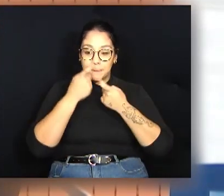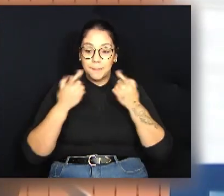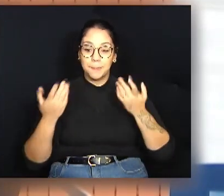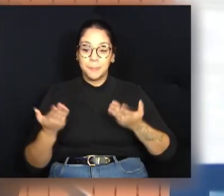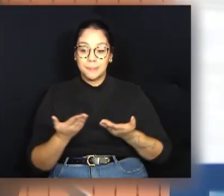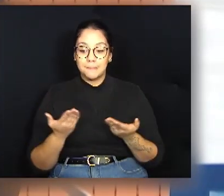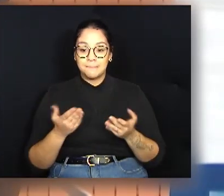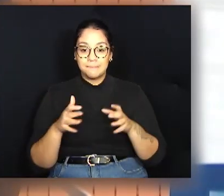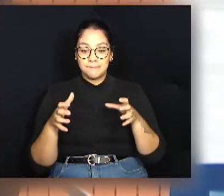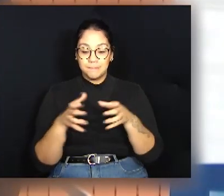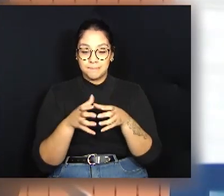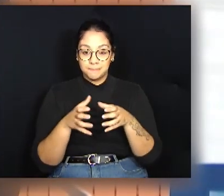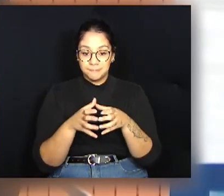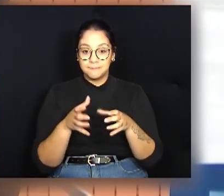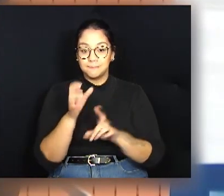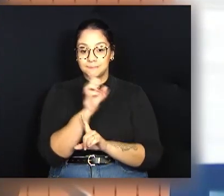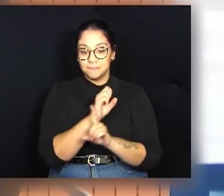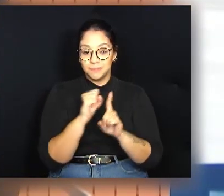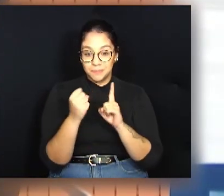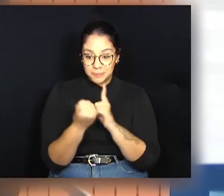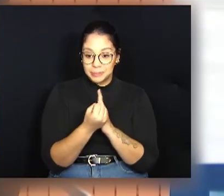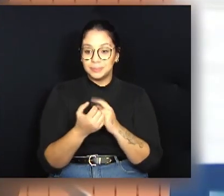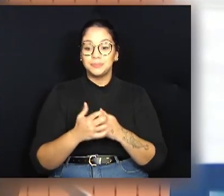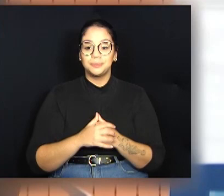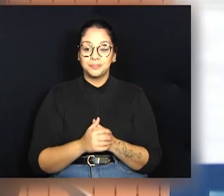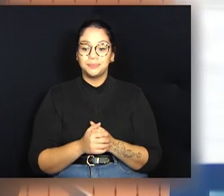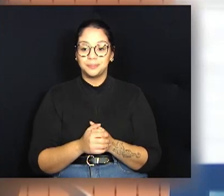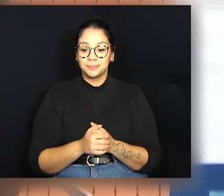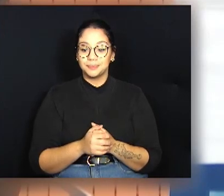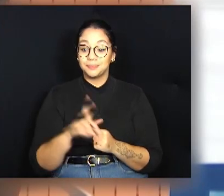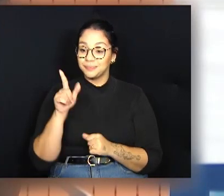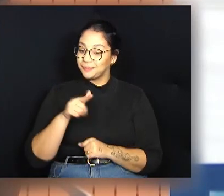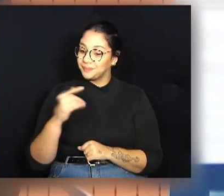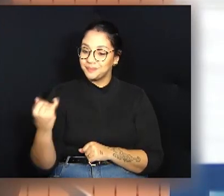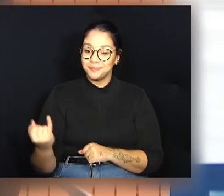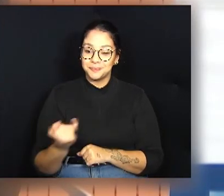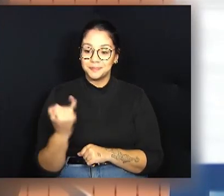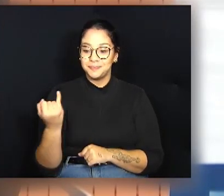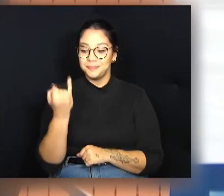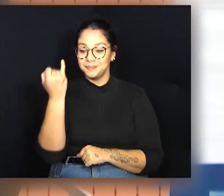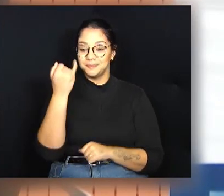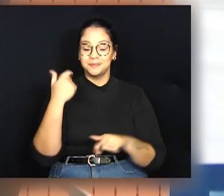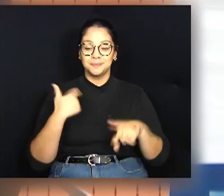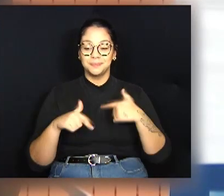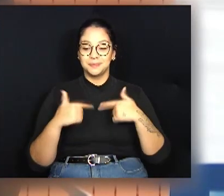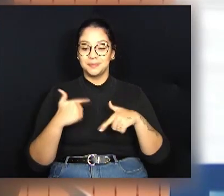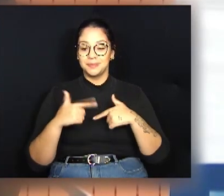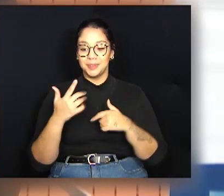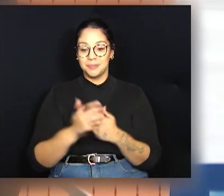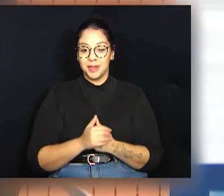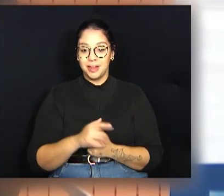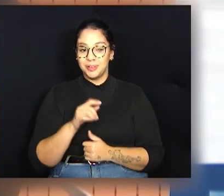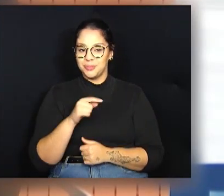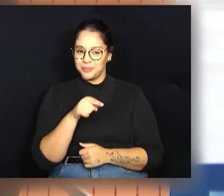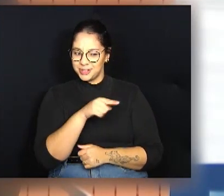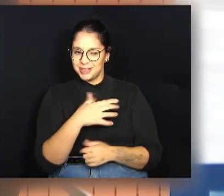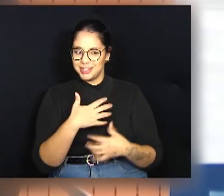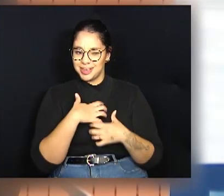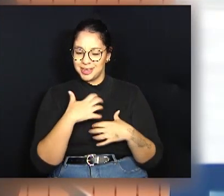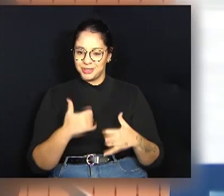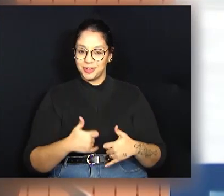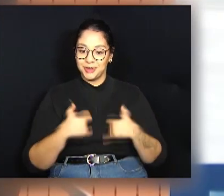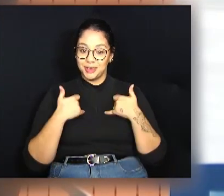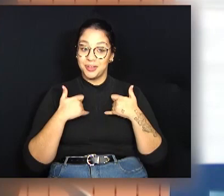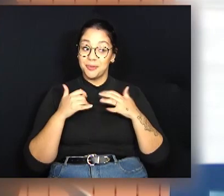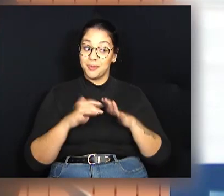com a nossa comunidade, com a sociedade e de tão importância esse trabalho. Eu acho que você se sente muito orgulhoso, mas